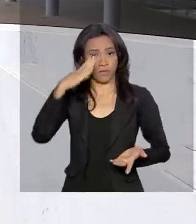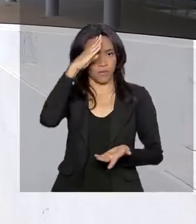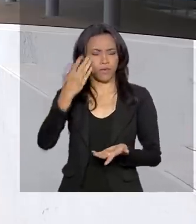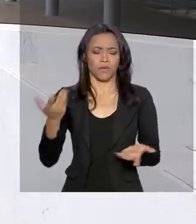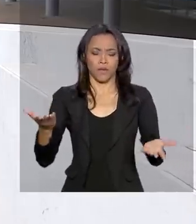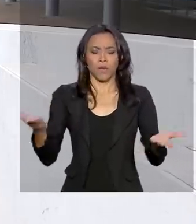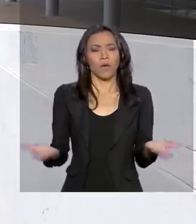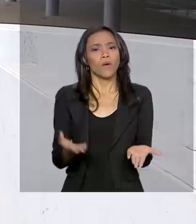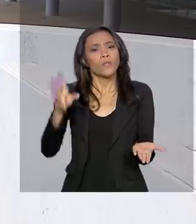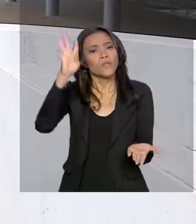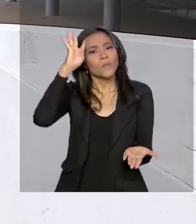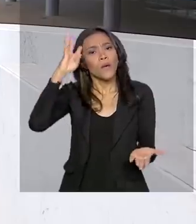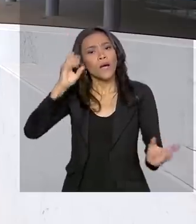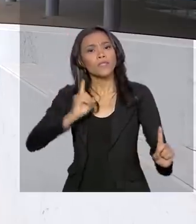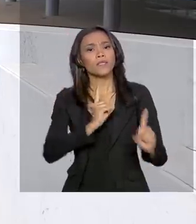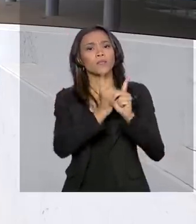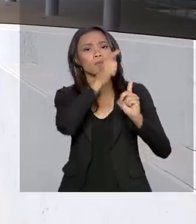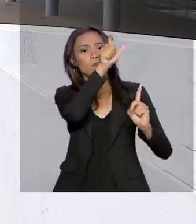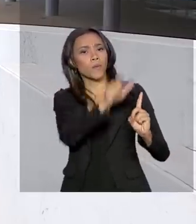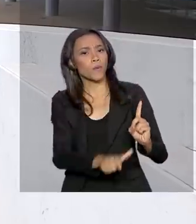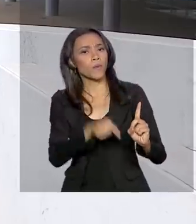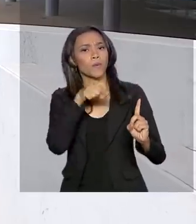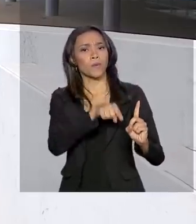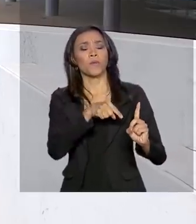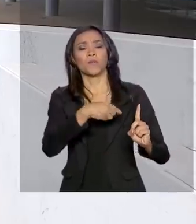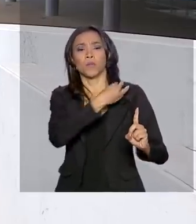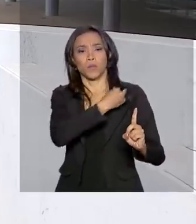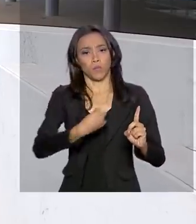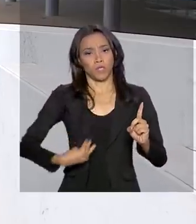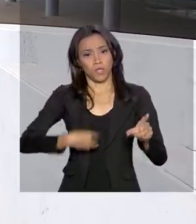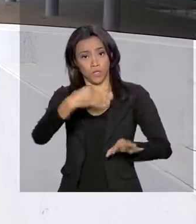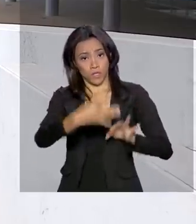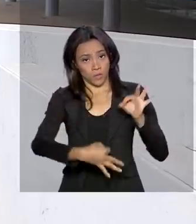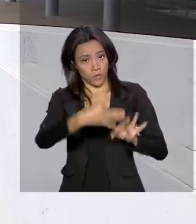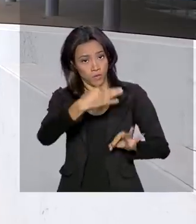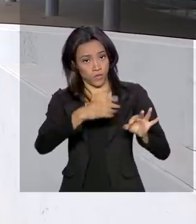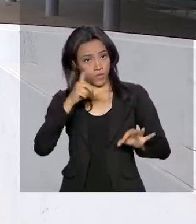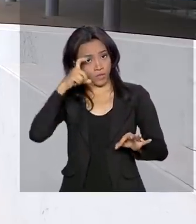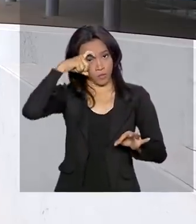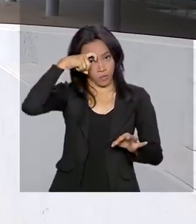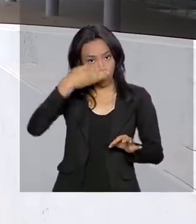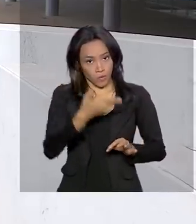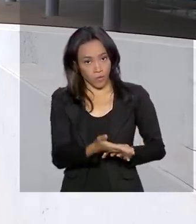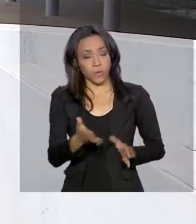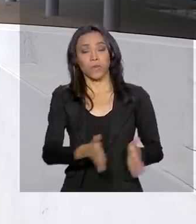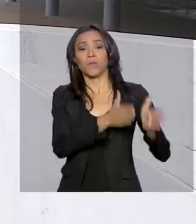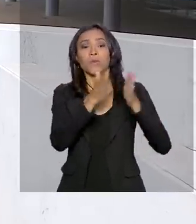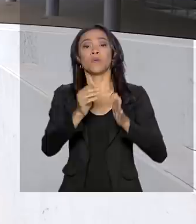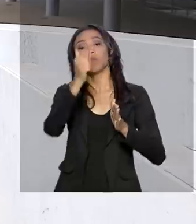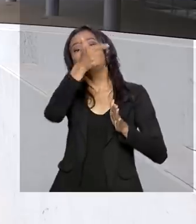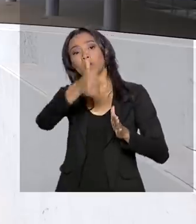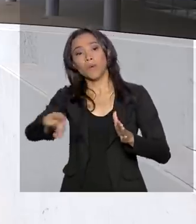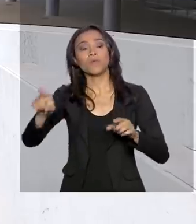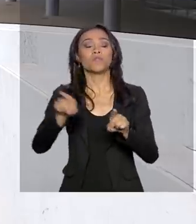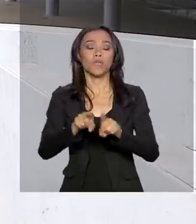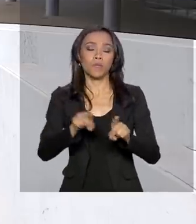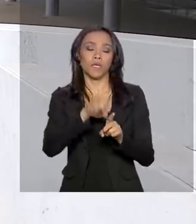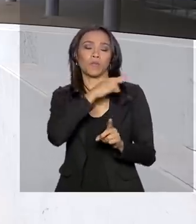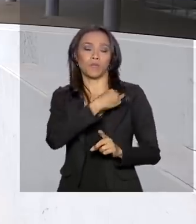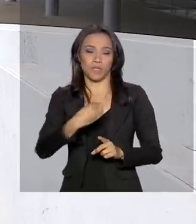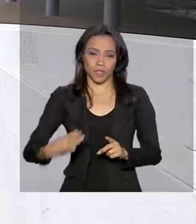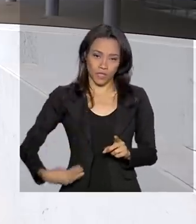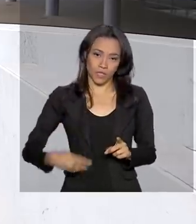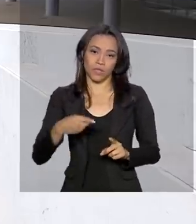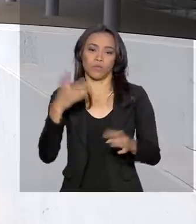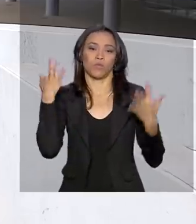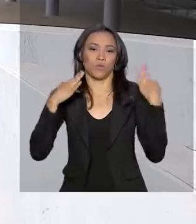ele se encontra com o ministro da Justiça e Segurança Pública, Sérgio Moro, e em seguida, Marcelo Álvaro Antônio, ministro de Estado